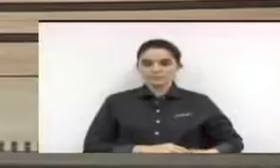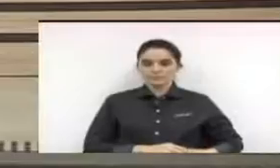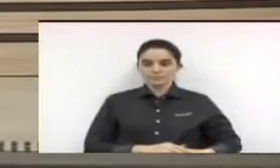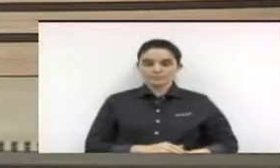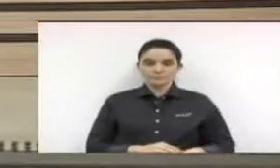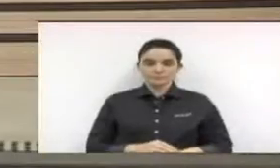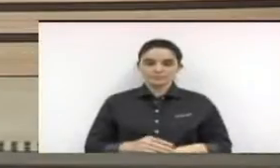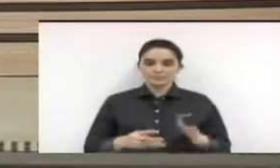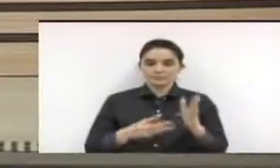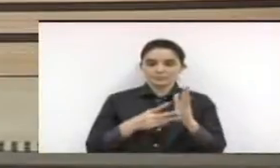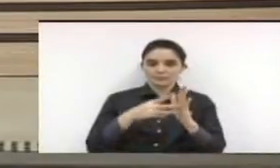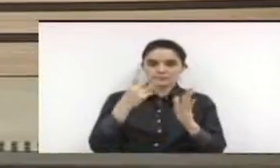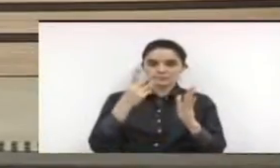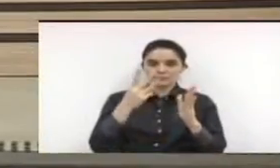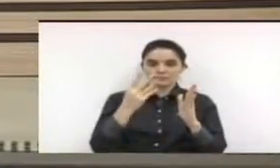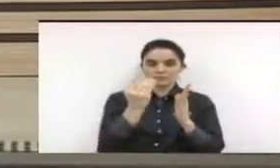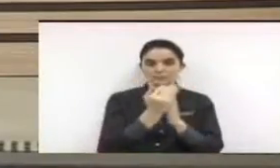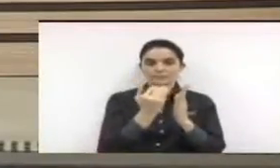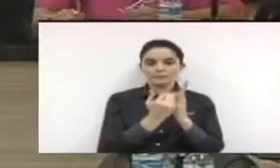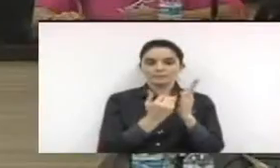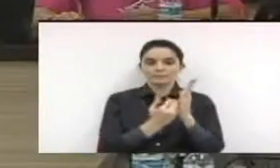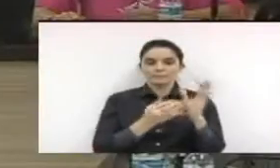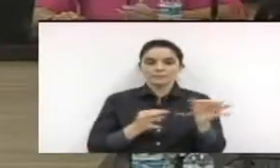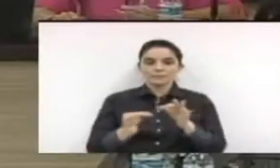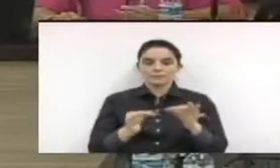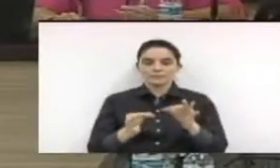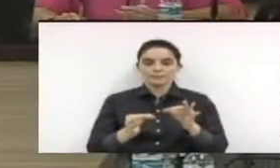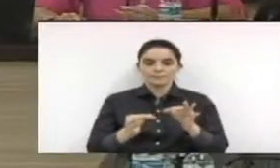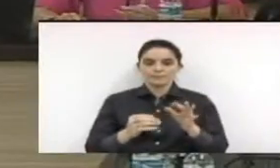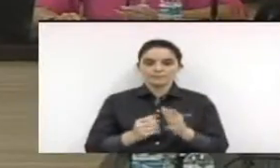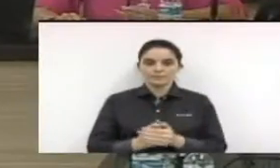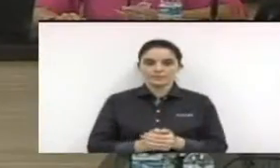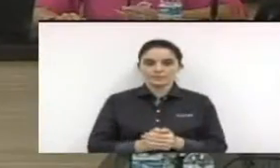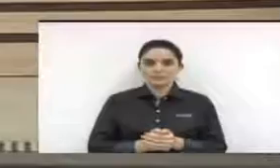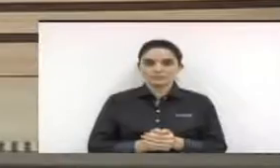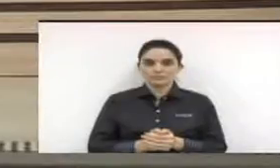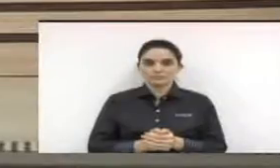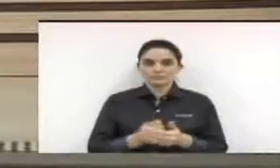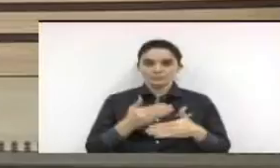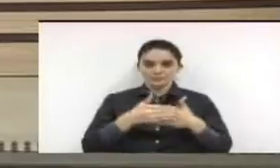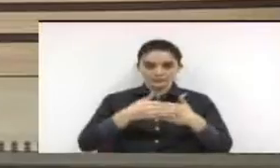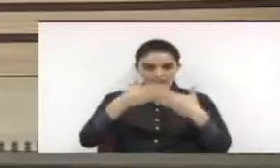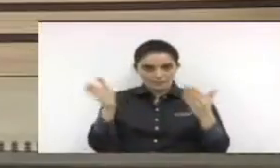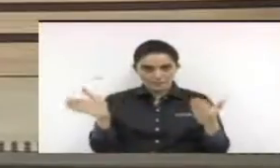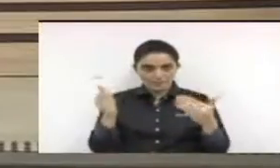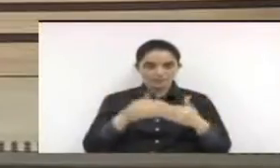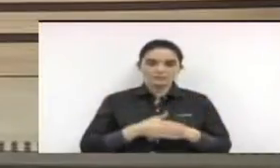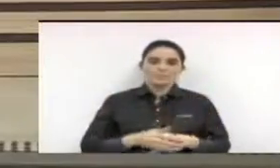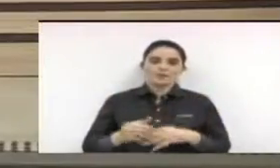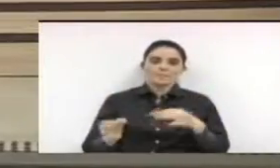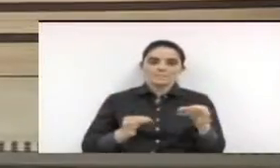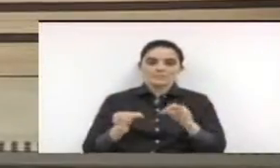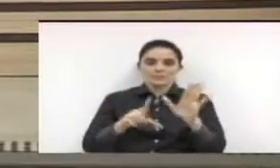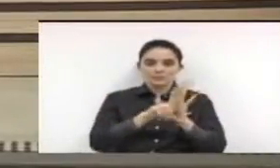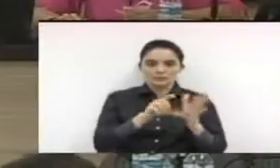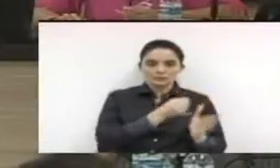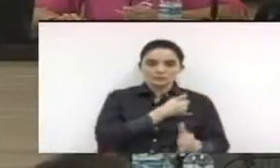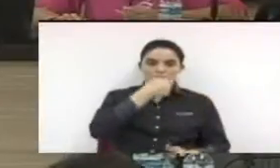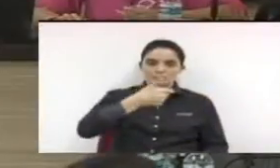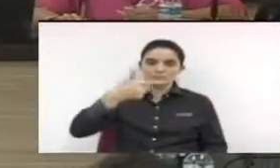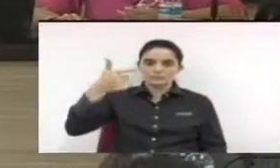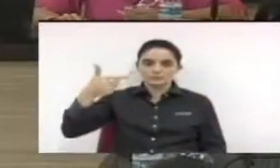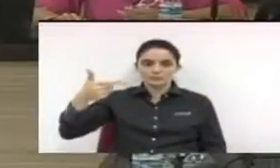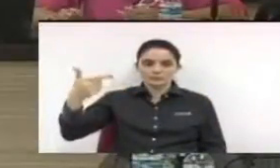Item terceiro da pauta. Projeto de lei... Aliás, a sessão está reaberta. Projeto de lei número